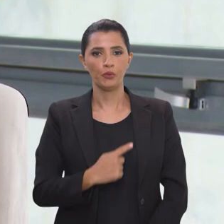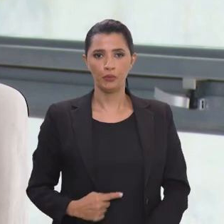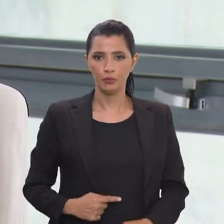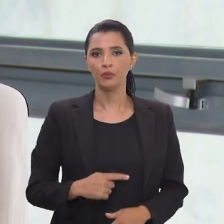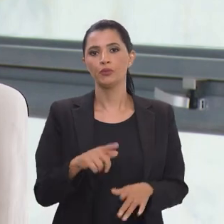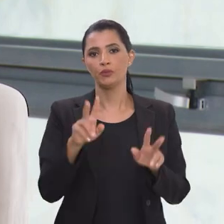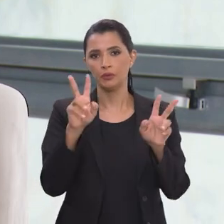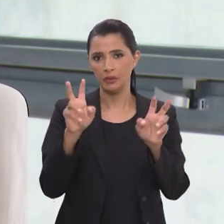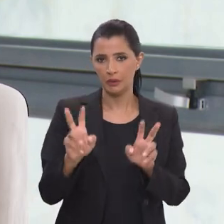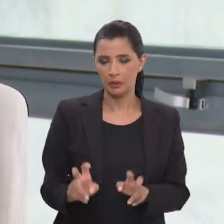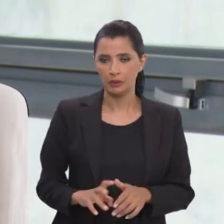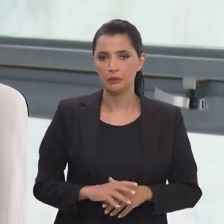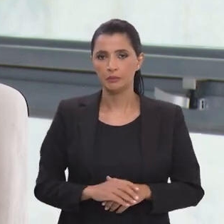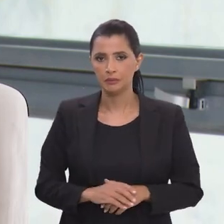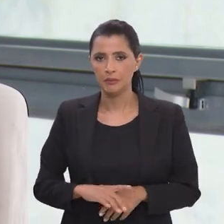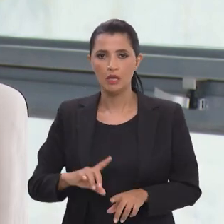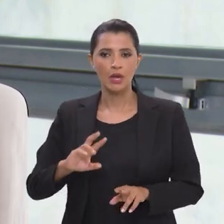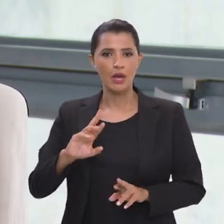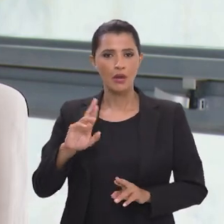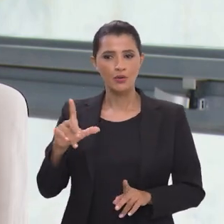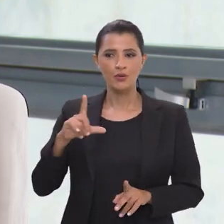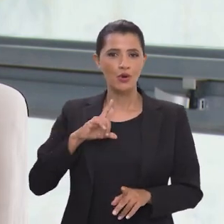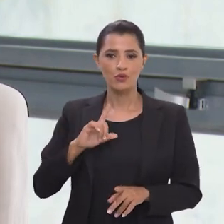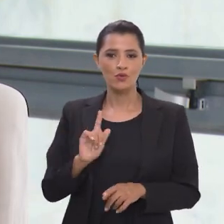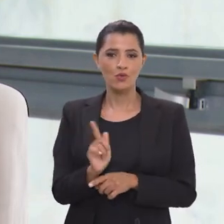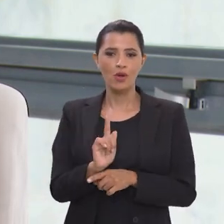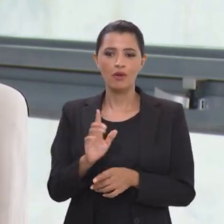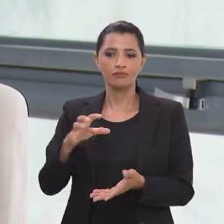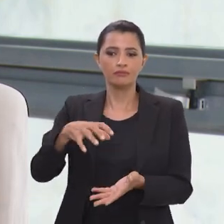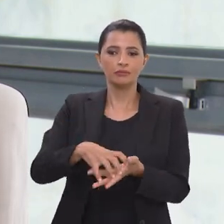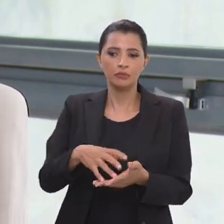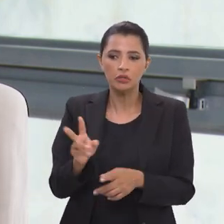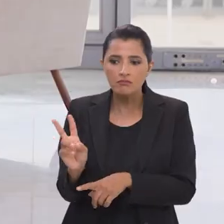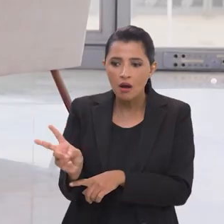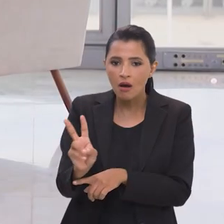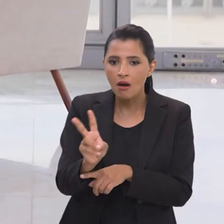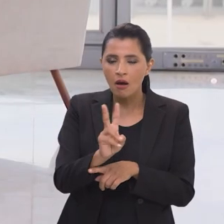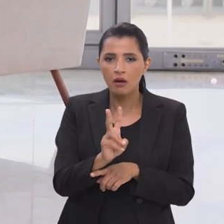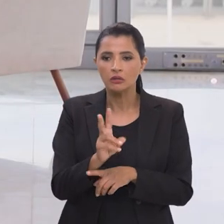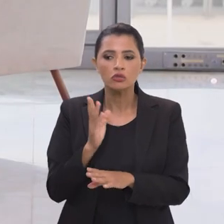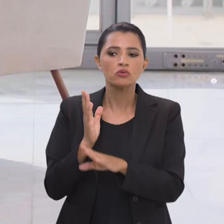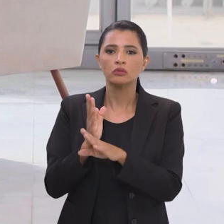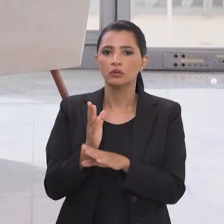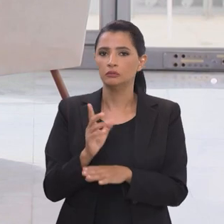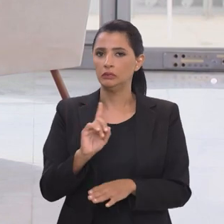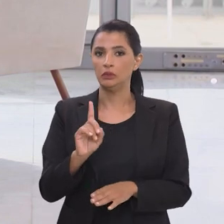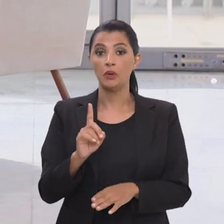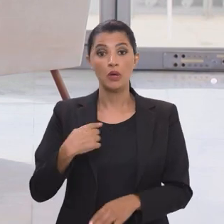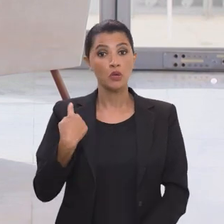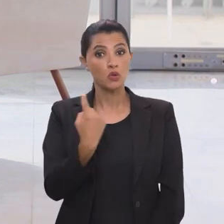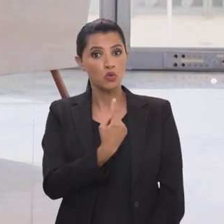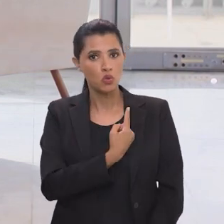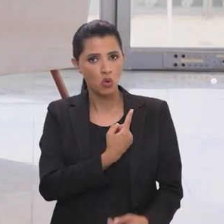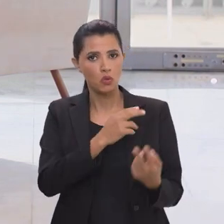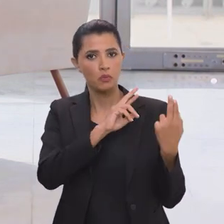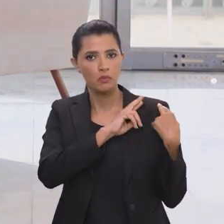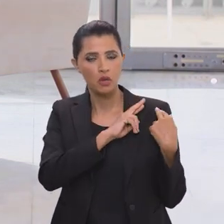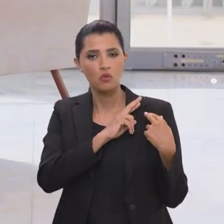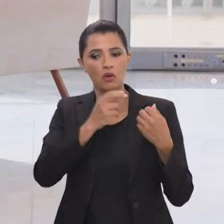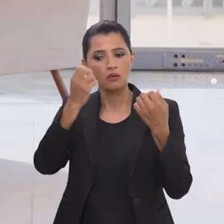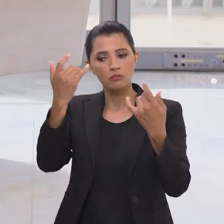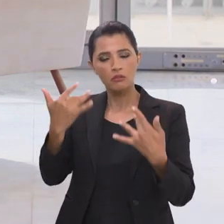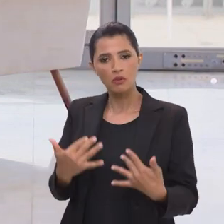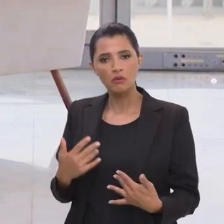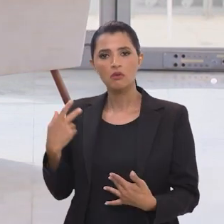respeito ao governo. nós não somos uma agência de checagem. A nossa obrigação